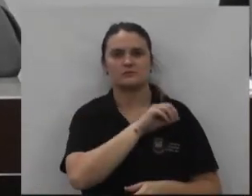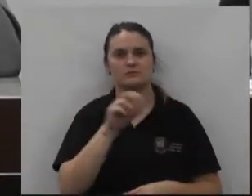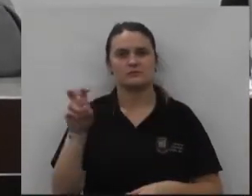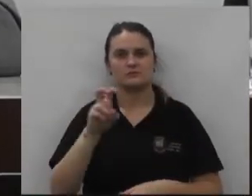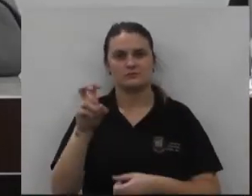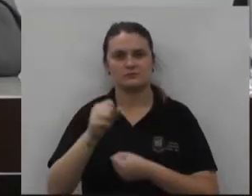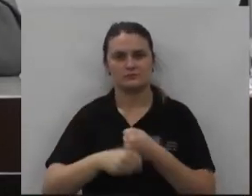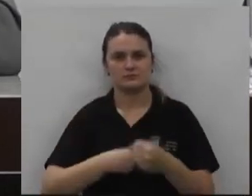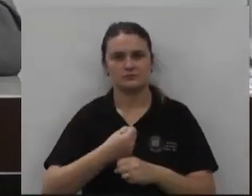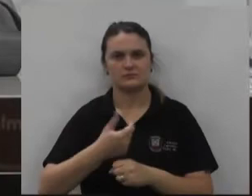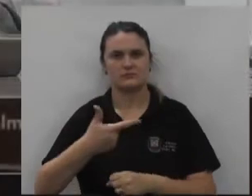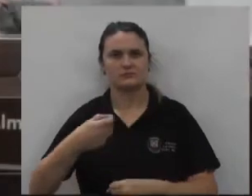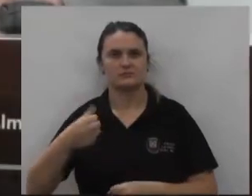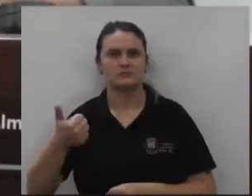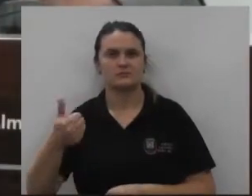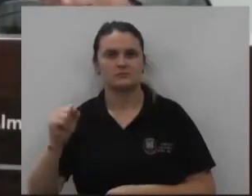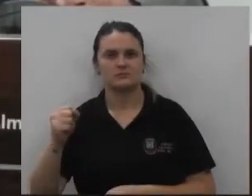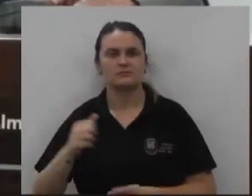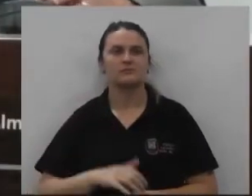55 de 2018